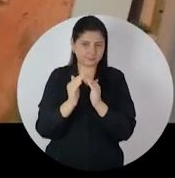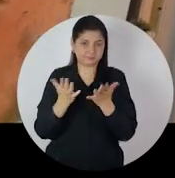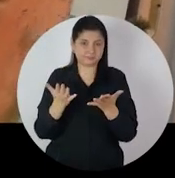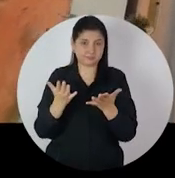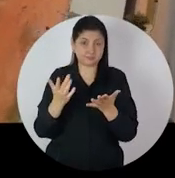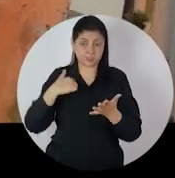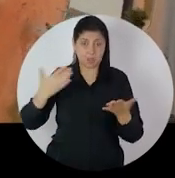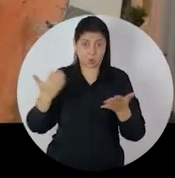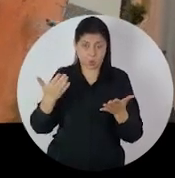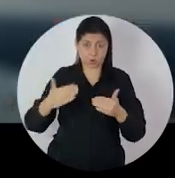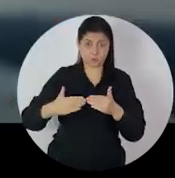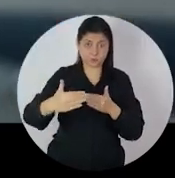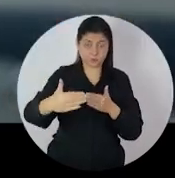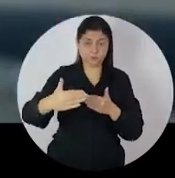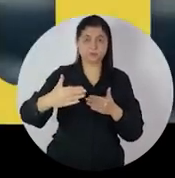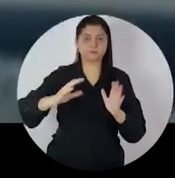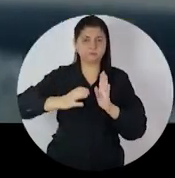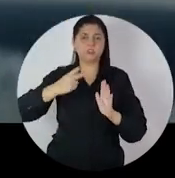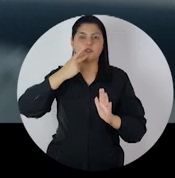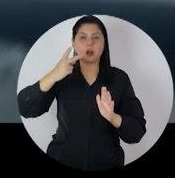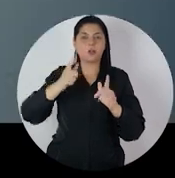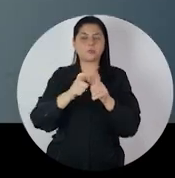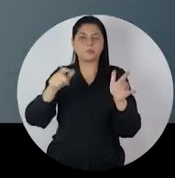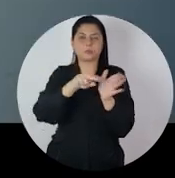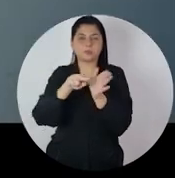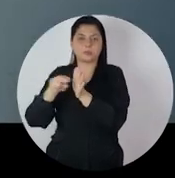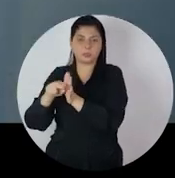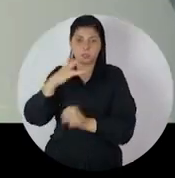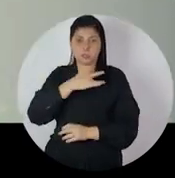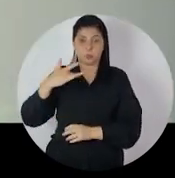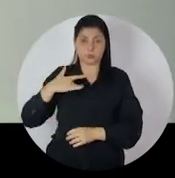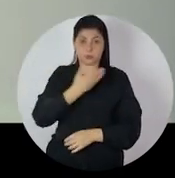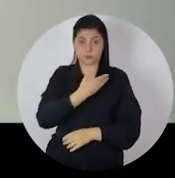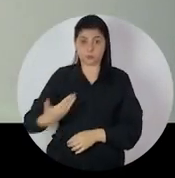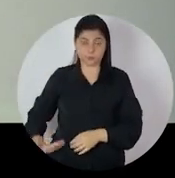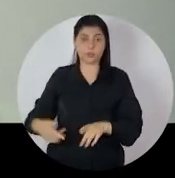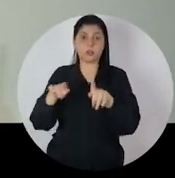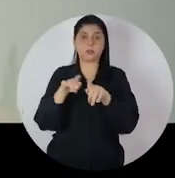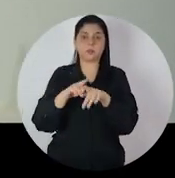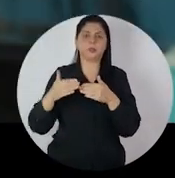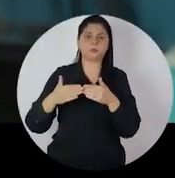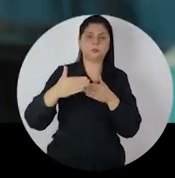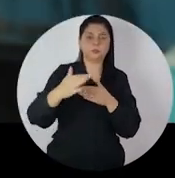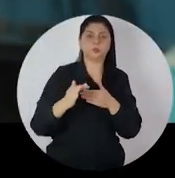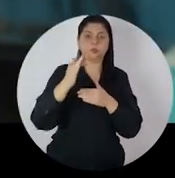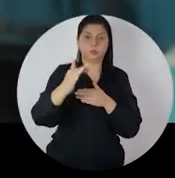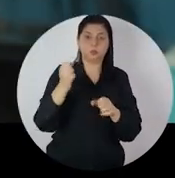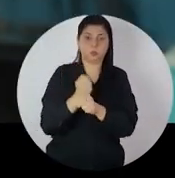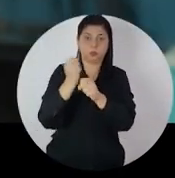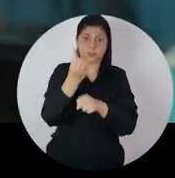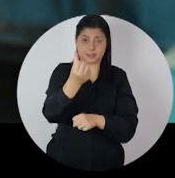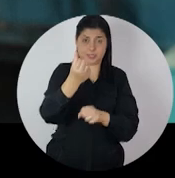da sua casa. Neste nosso mandato, nós dobramos o número de leitos na saúde pública de Mato Grosso. E nos próximos anos,